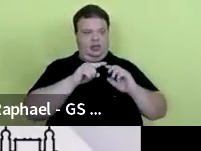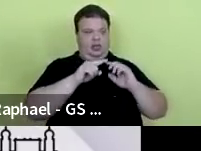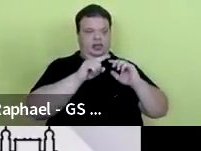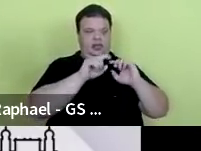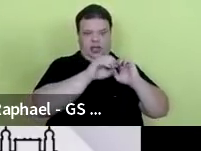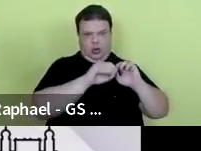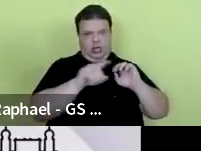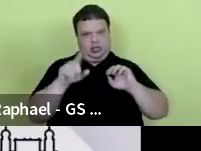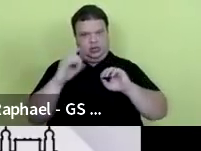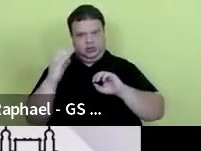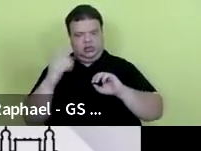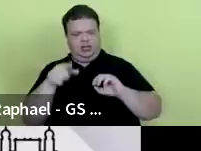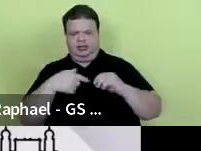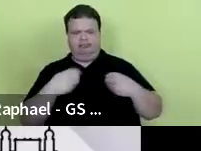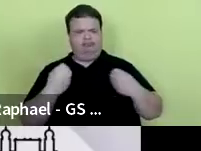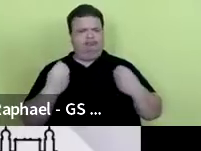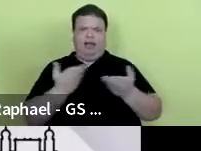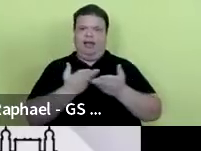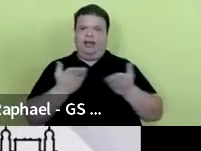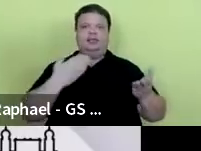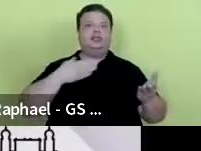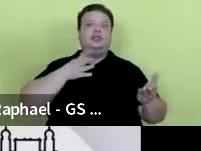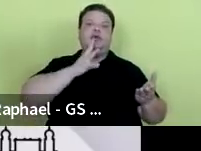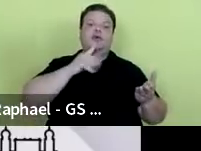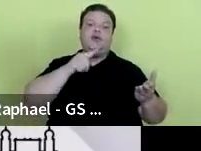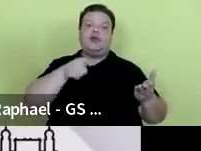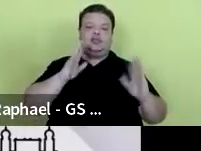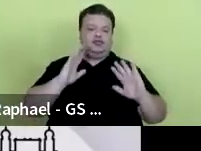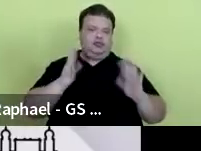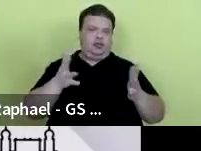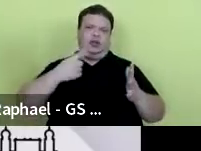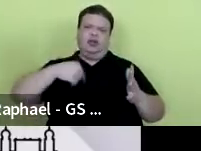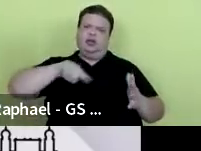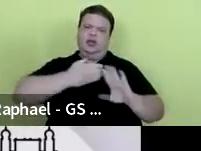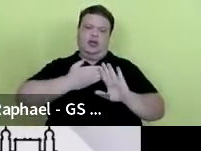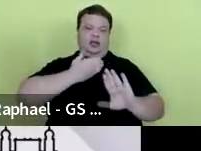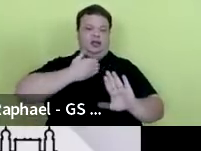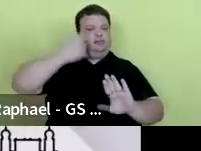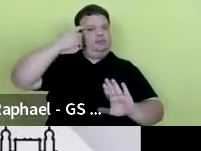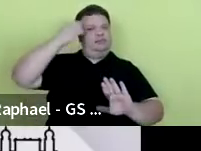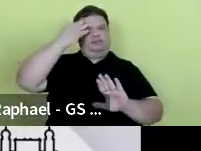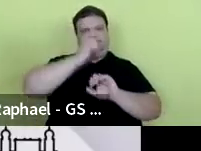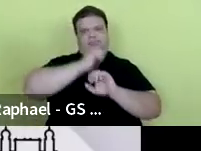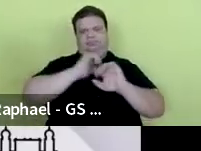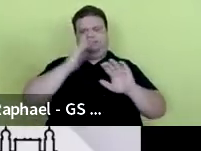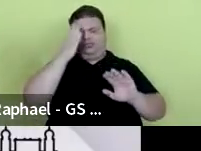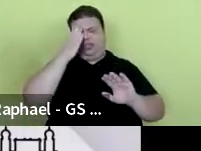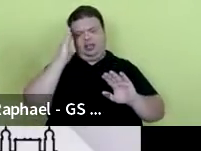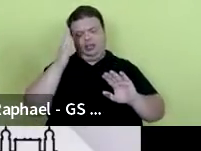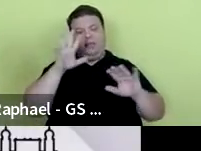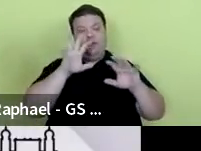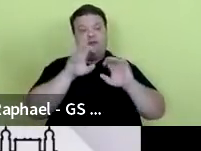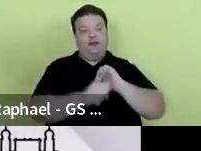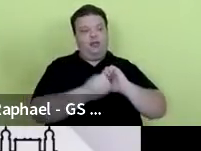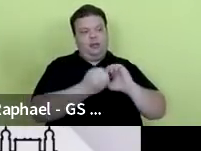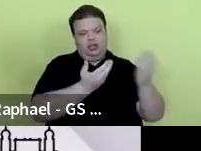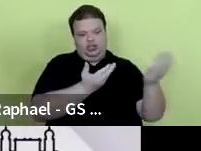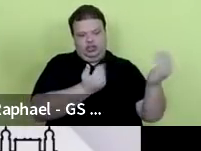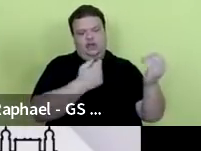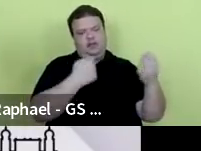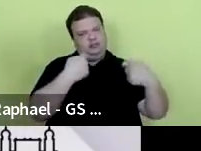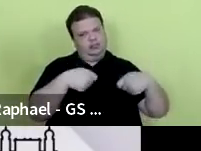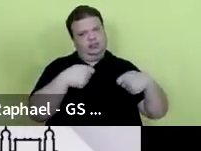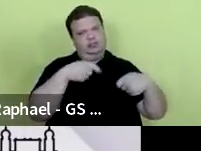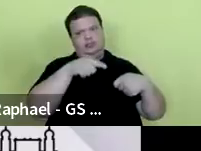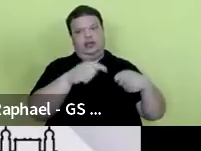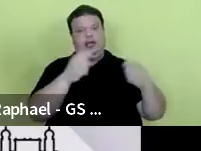dada, pessoal. A gente entende que precisa formar jovens, capacitar jovens para tomar decisões,